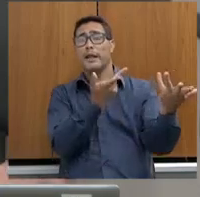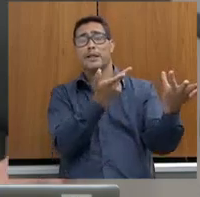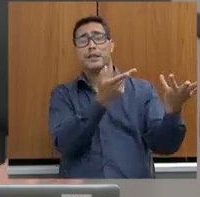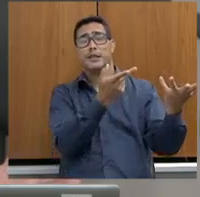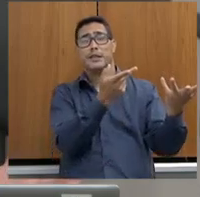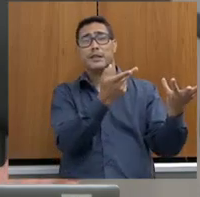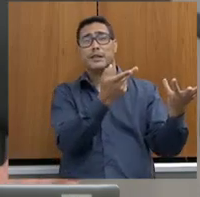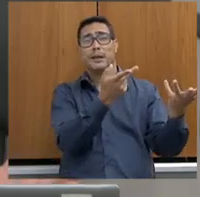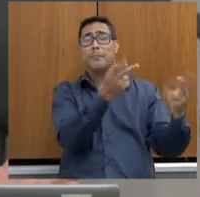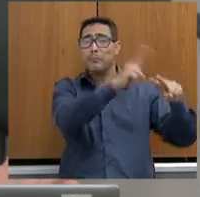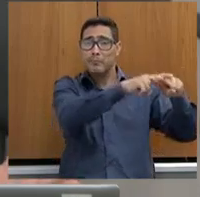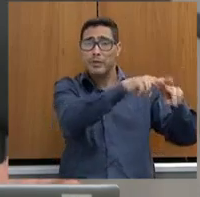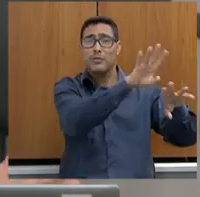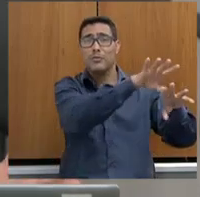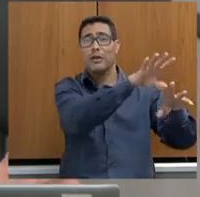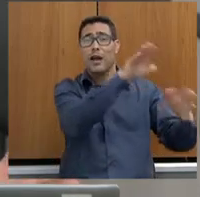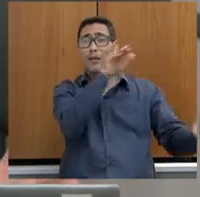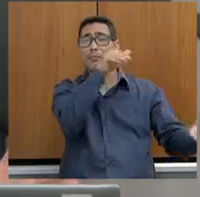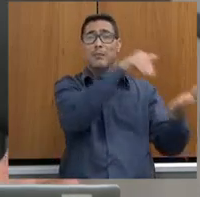ficam.